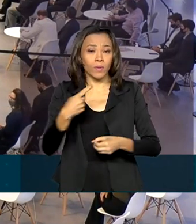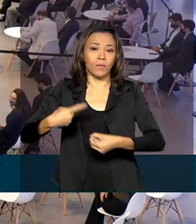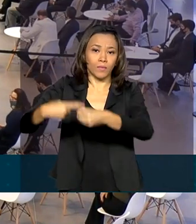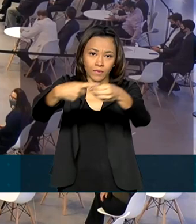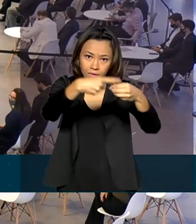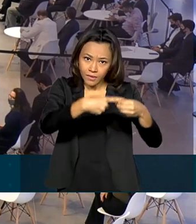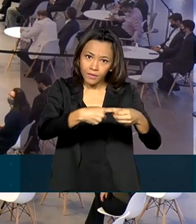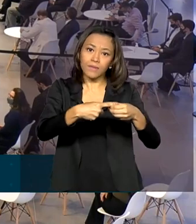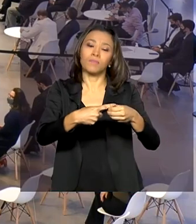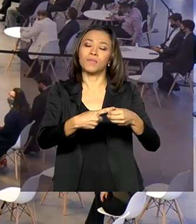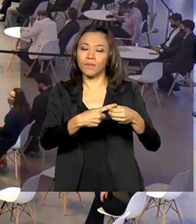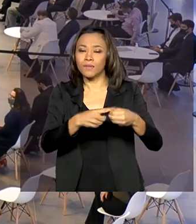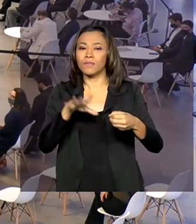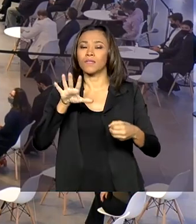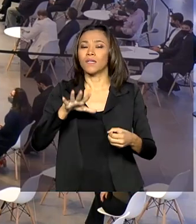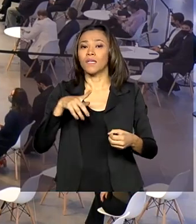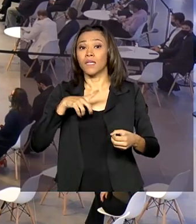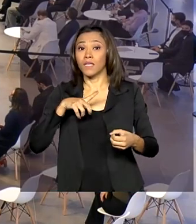individualmente e outros em consórcio. Adriana